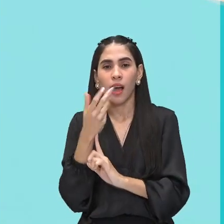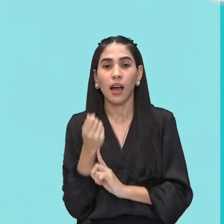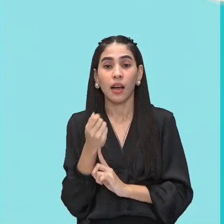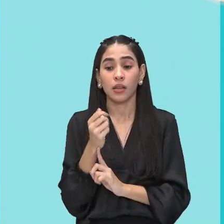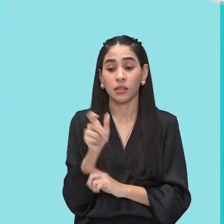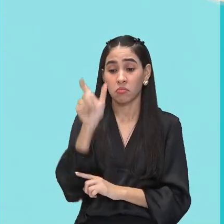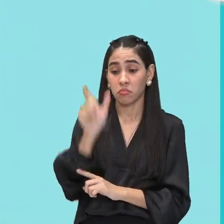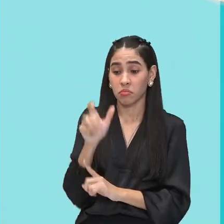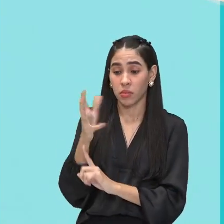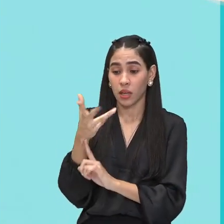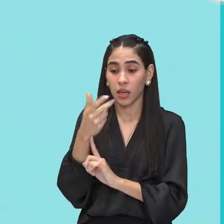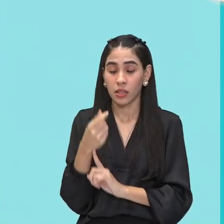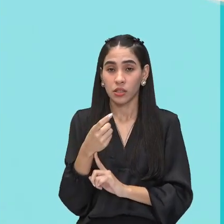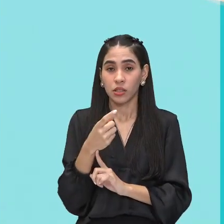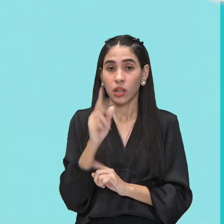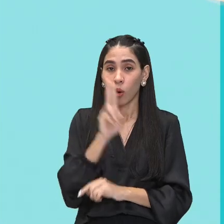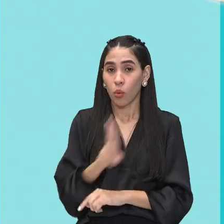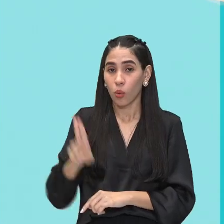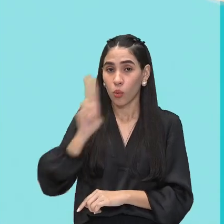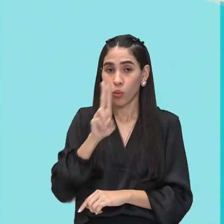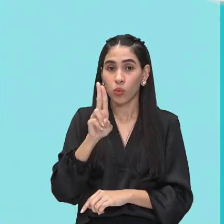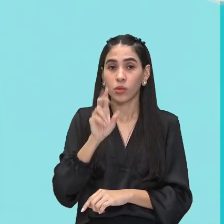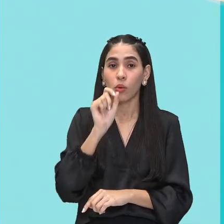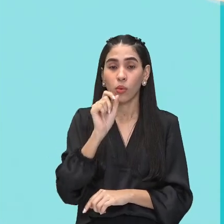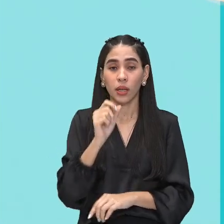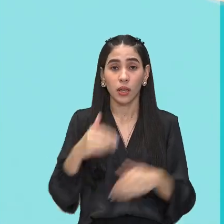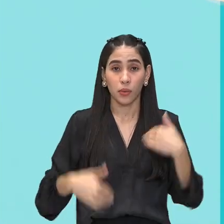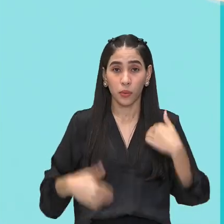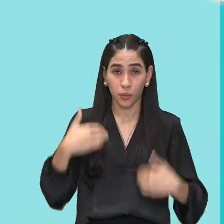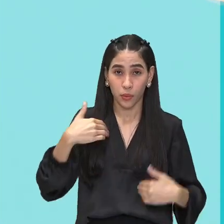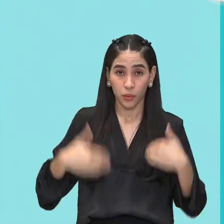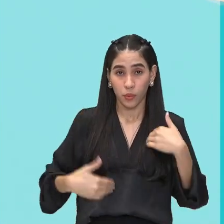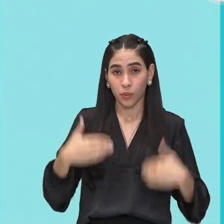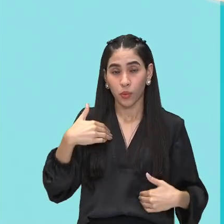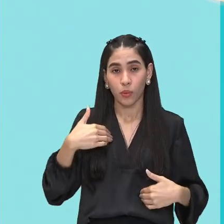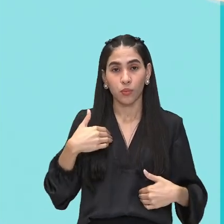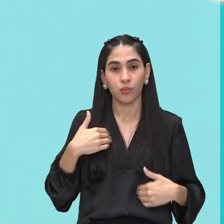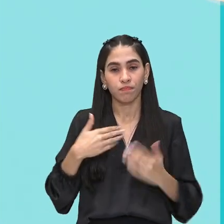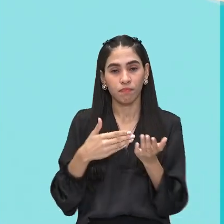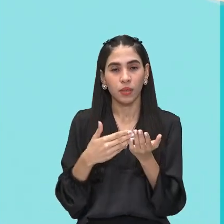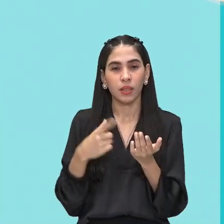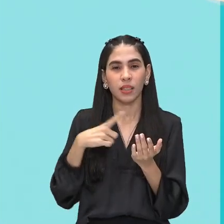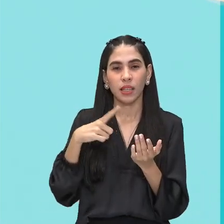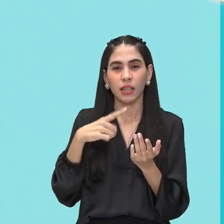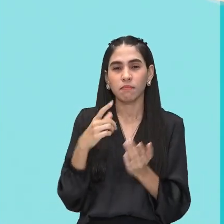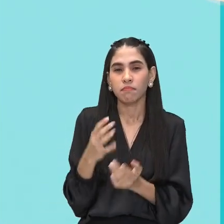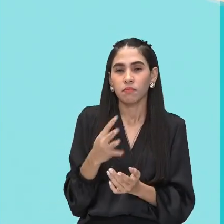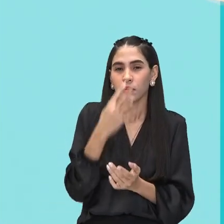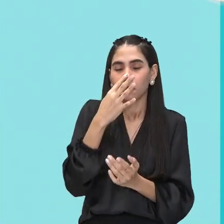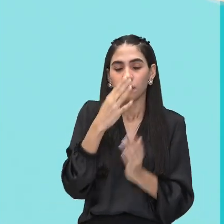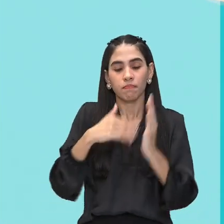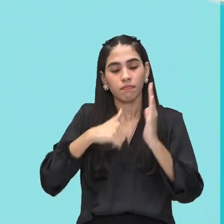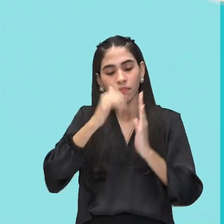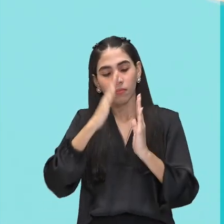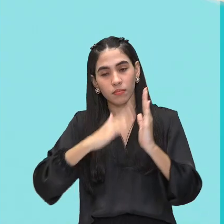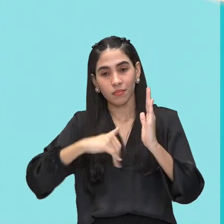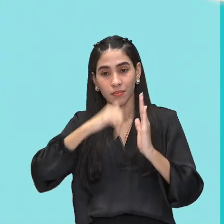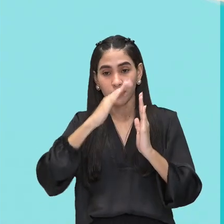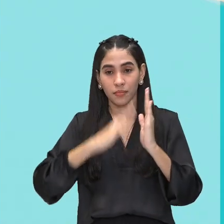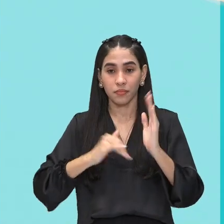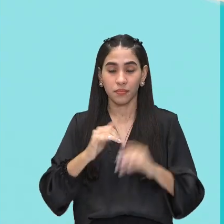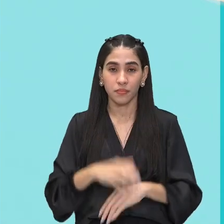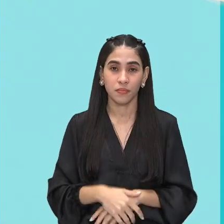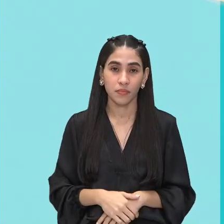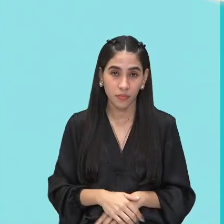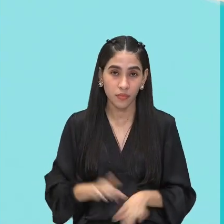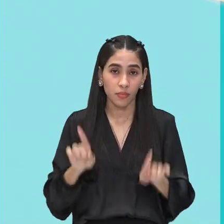pega como suporte o corpo humano e faz a sua pintura corporal. E também